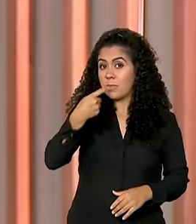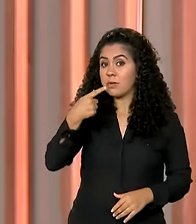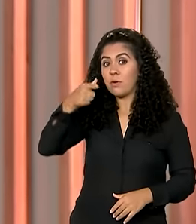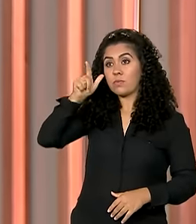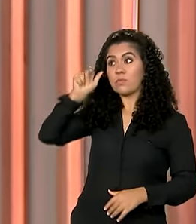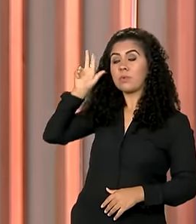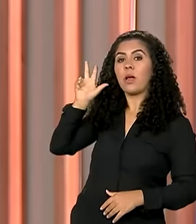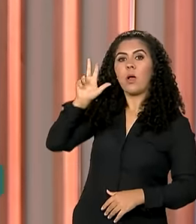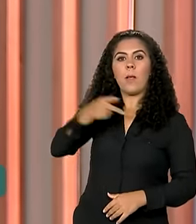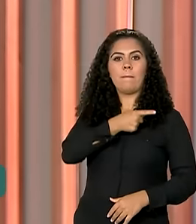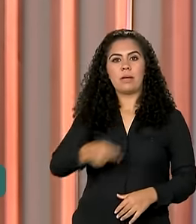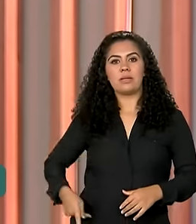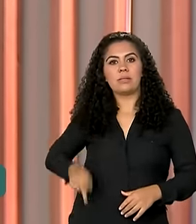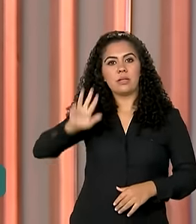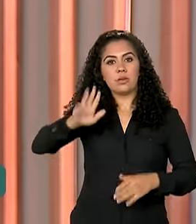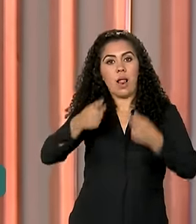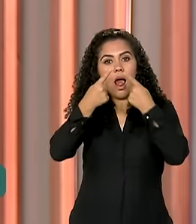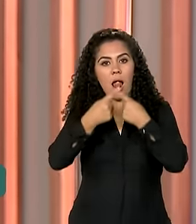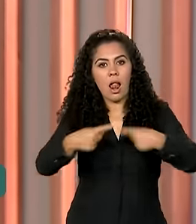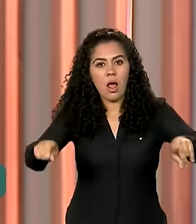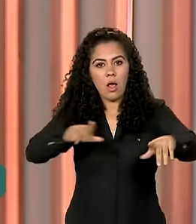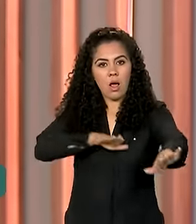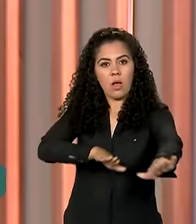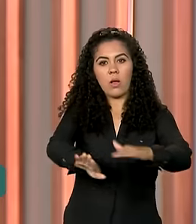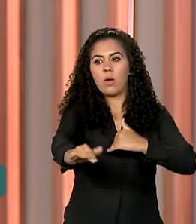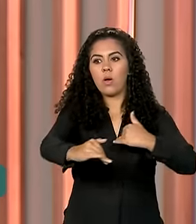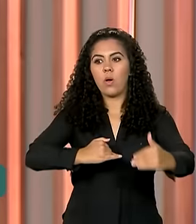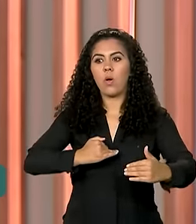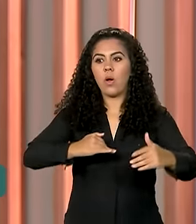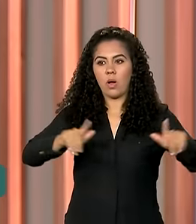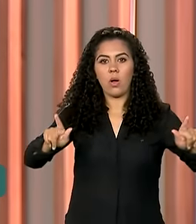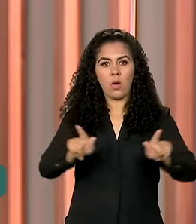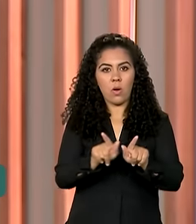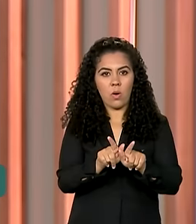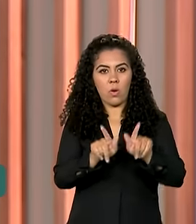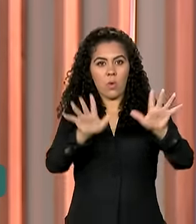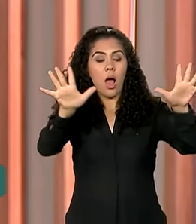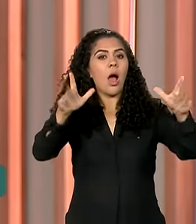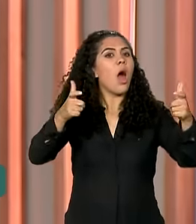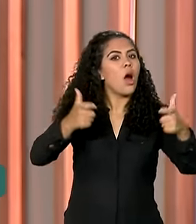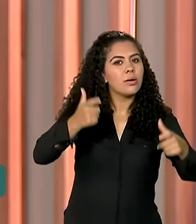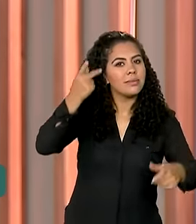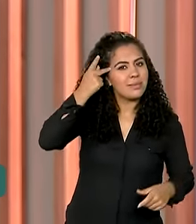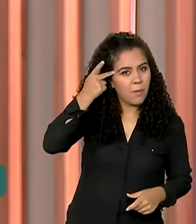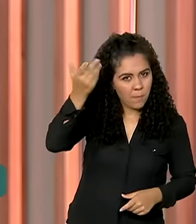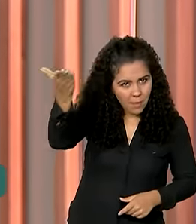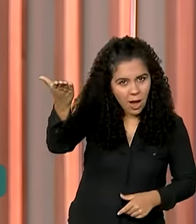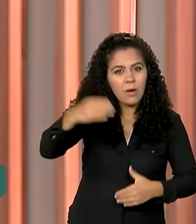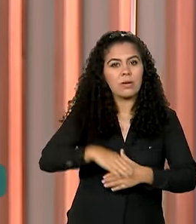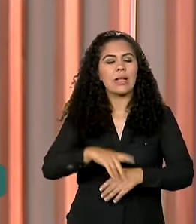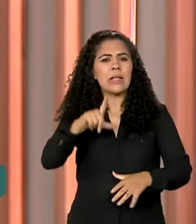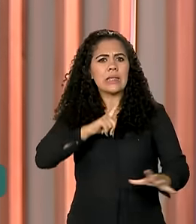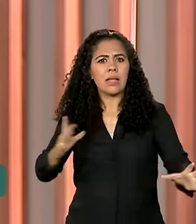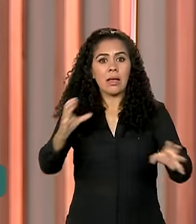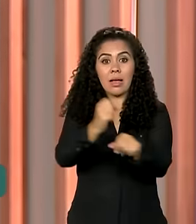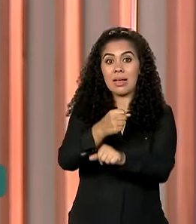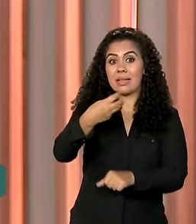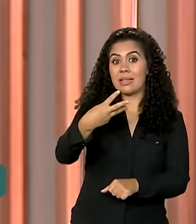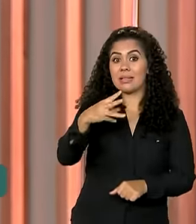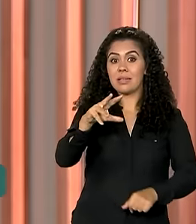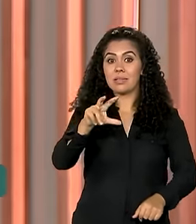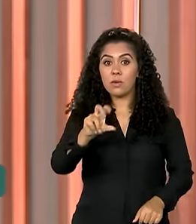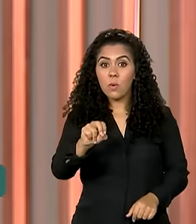inaugurou obras na rodovia Presidente Dutra, em Guarulhos, São Paulo. Por lá, trafegam diariamente cerca de 350